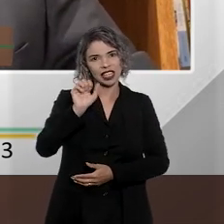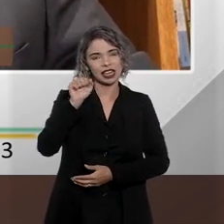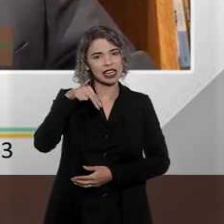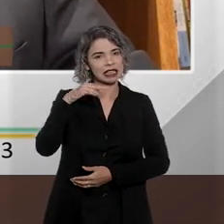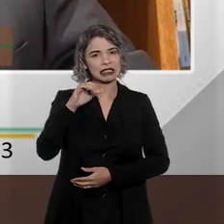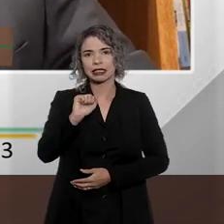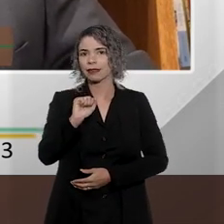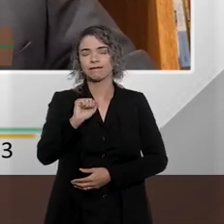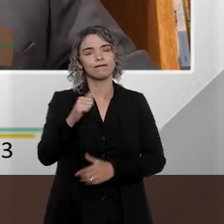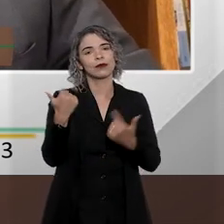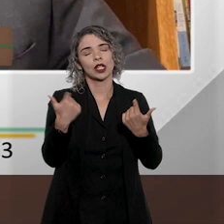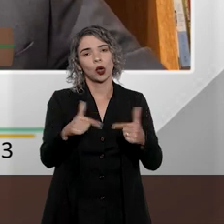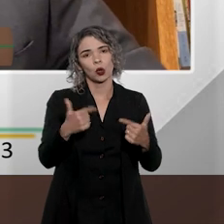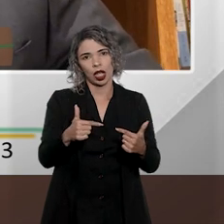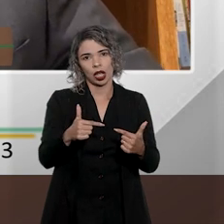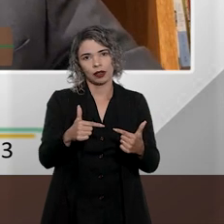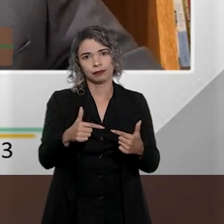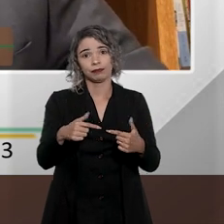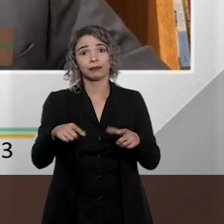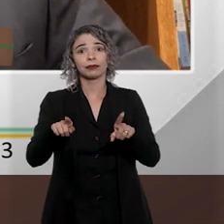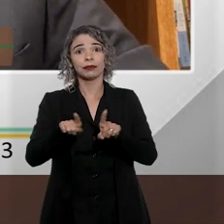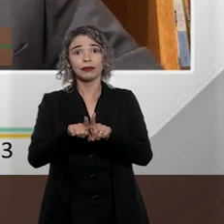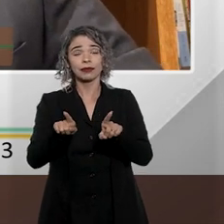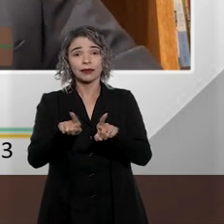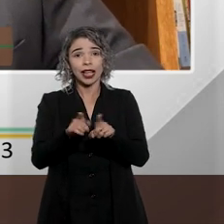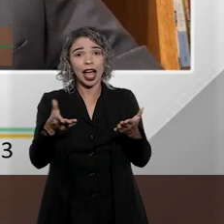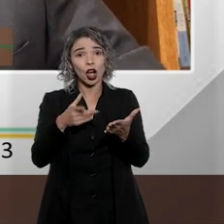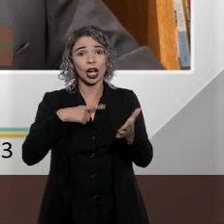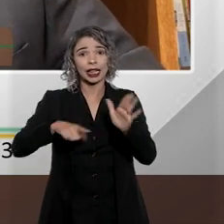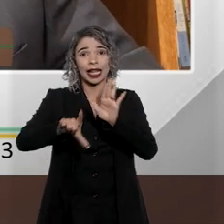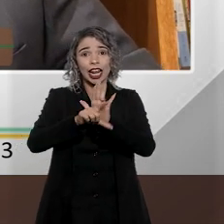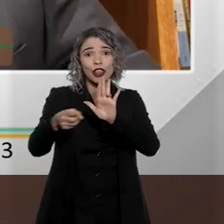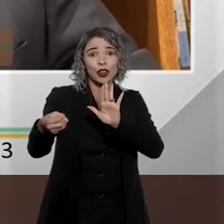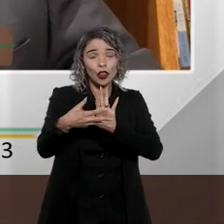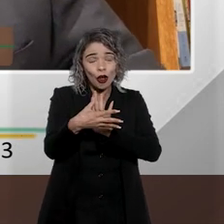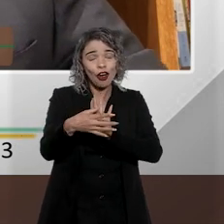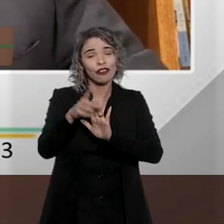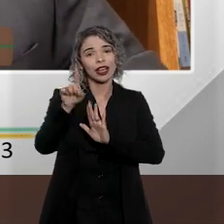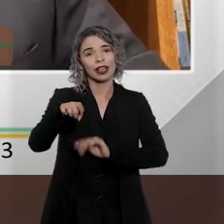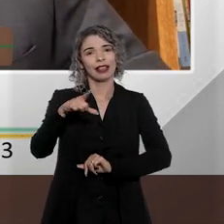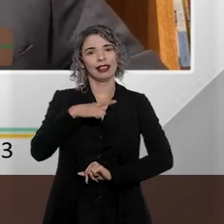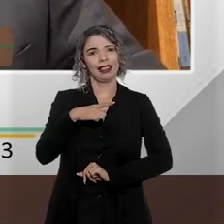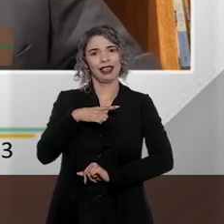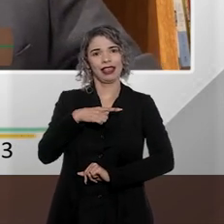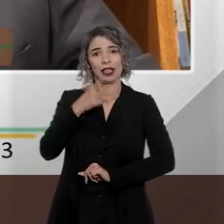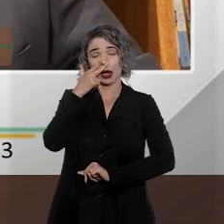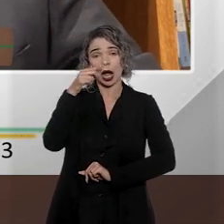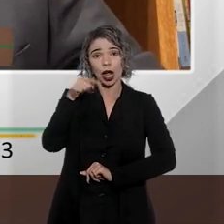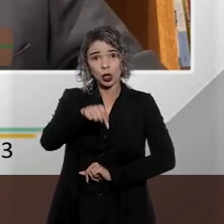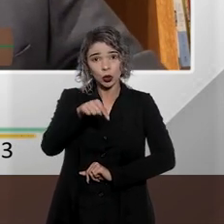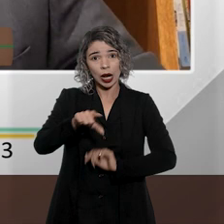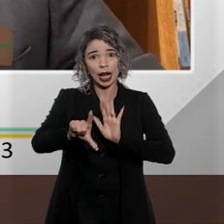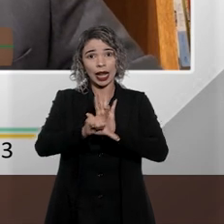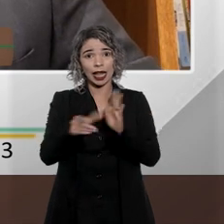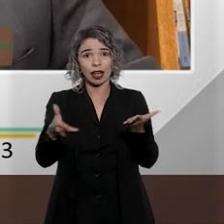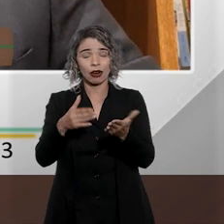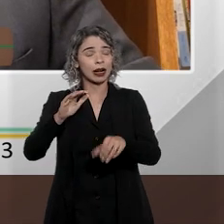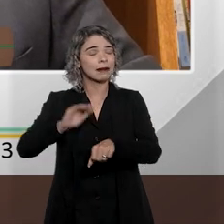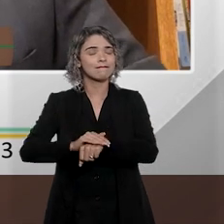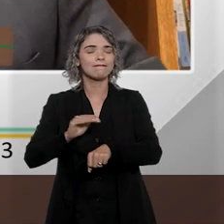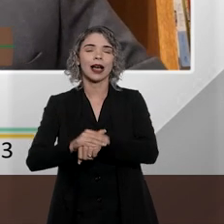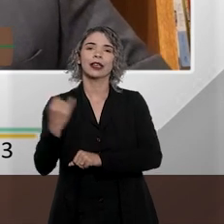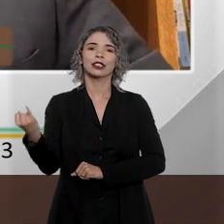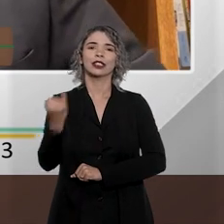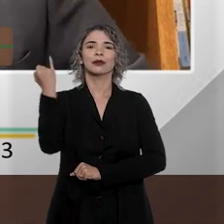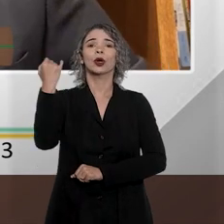1989, a lei, essa lei, 7.716. E por que eu considero que a lei atual chega a ser mais